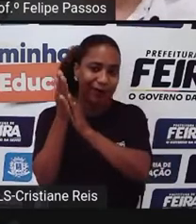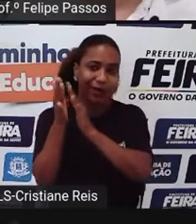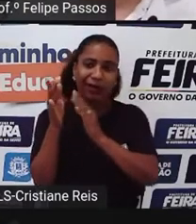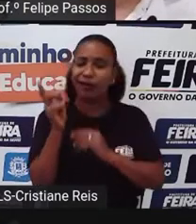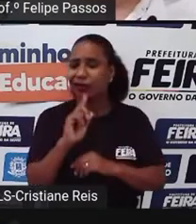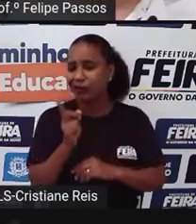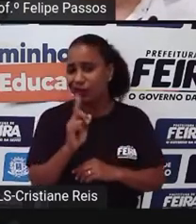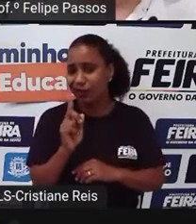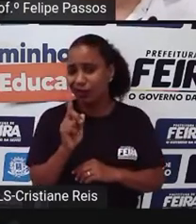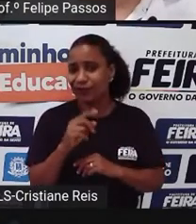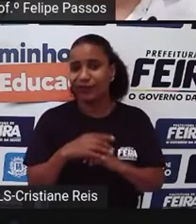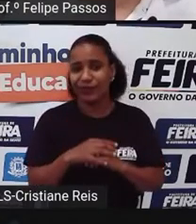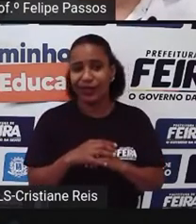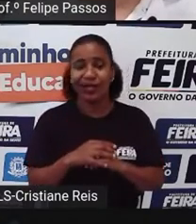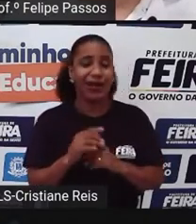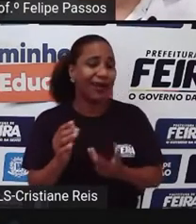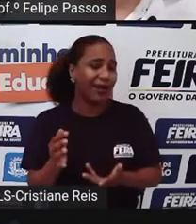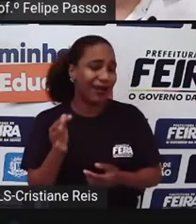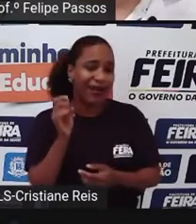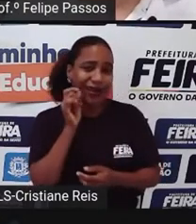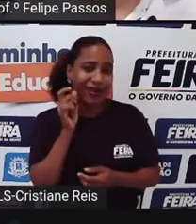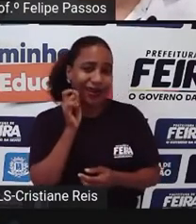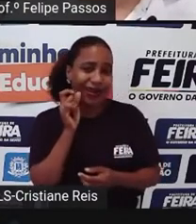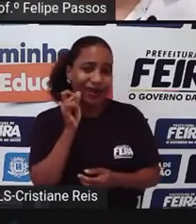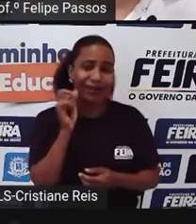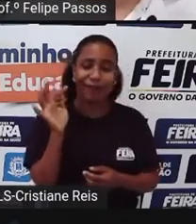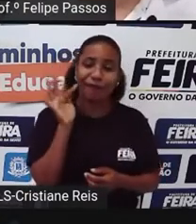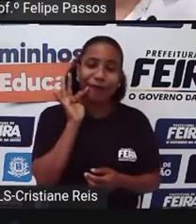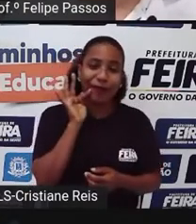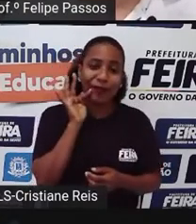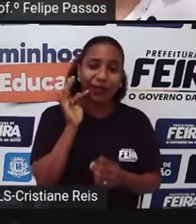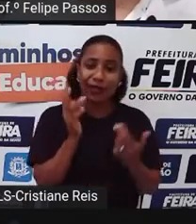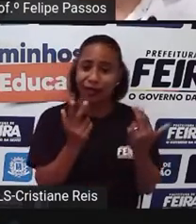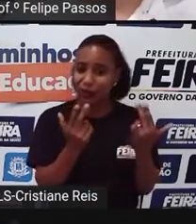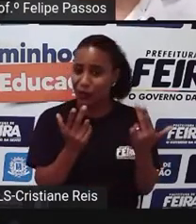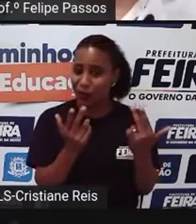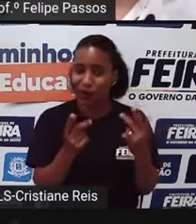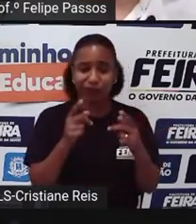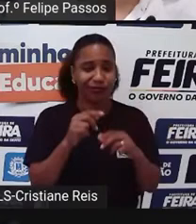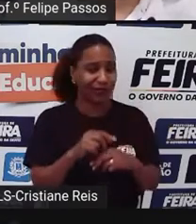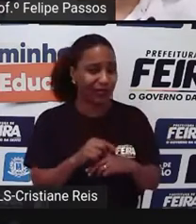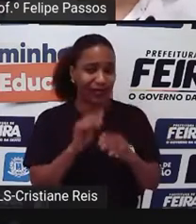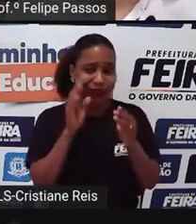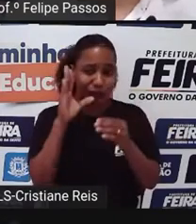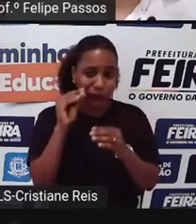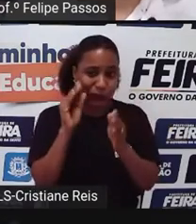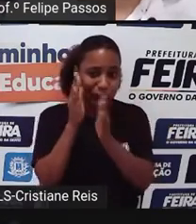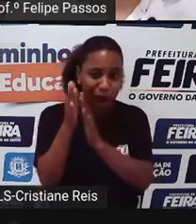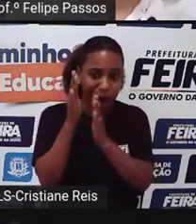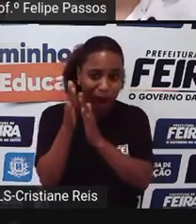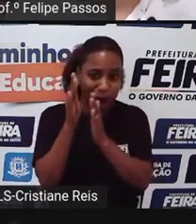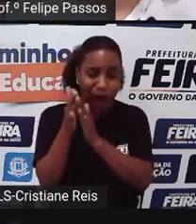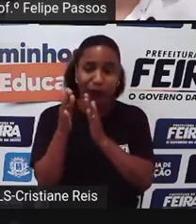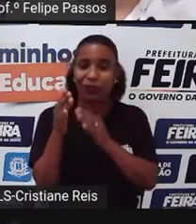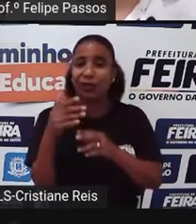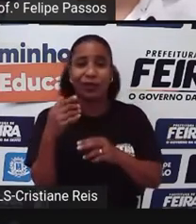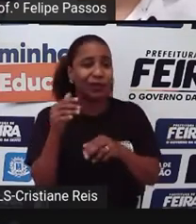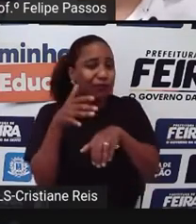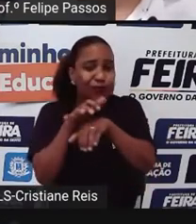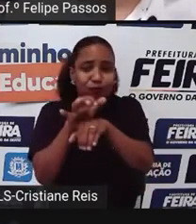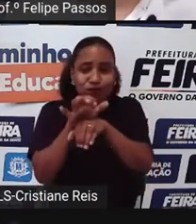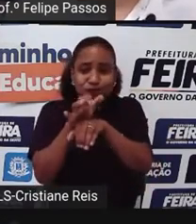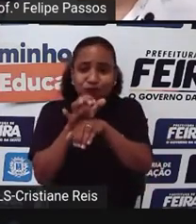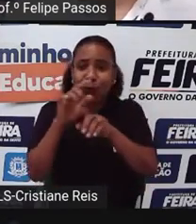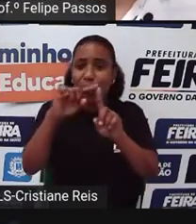E esse Gato e cachorro Na rua Eles vão procriar Então esse problema Da procriação É seríssimo Se não tiver um